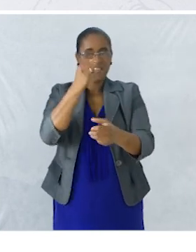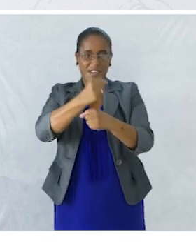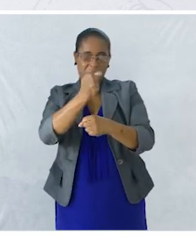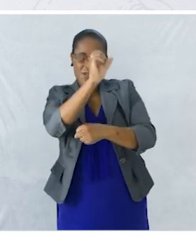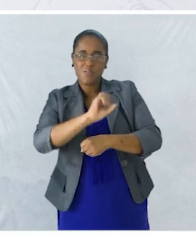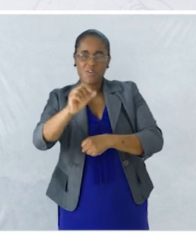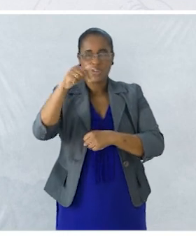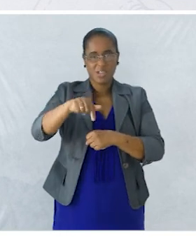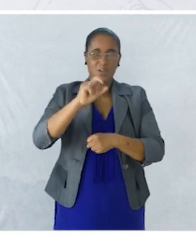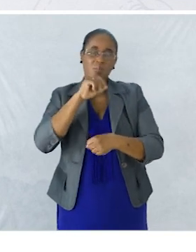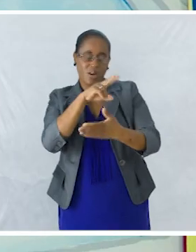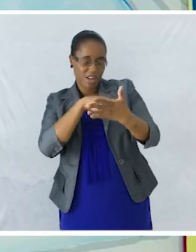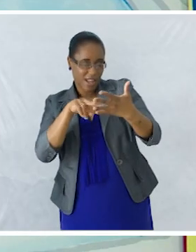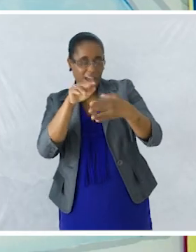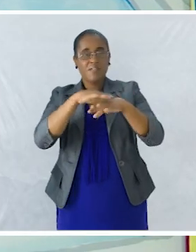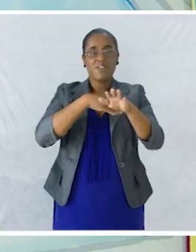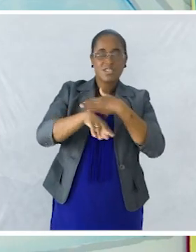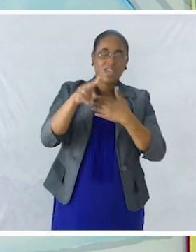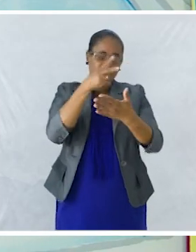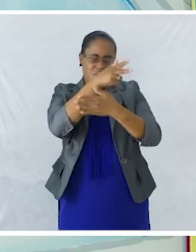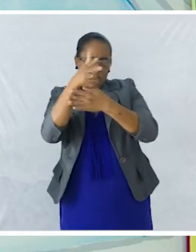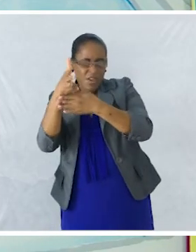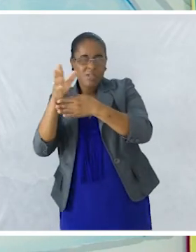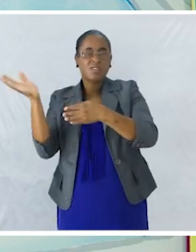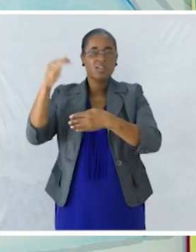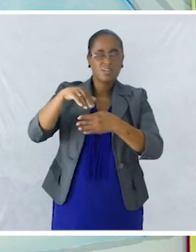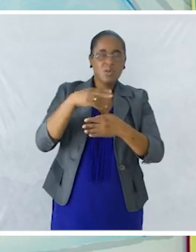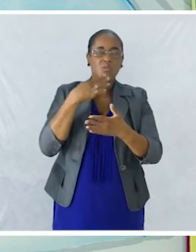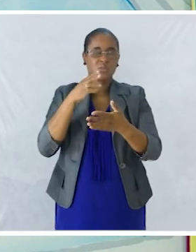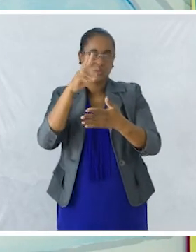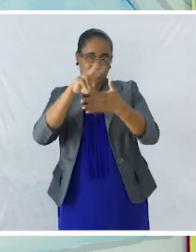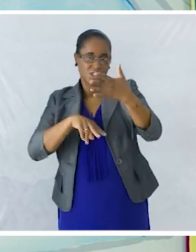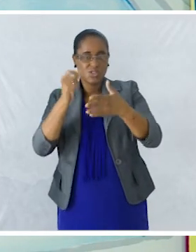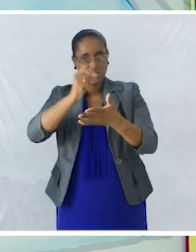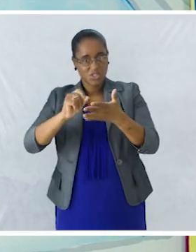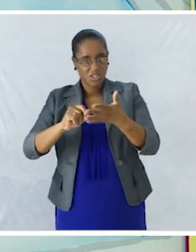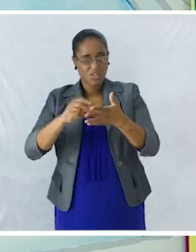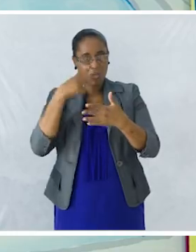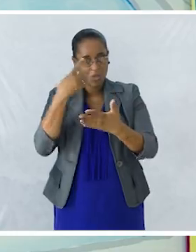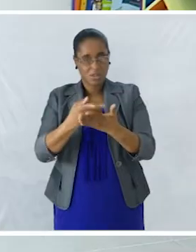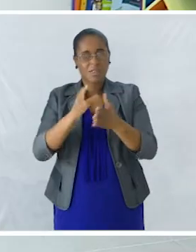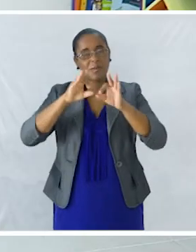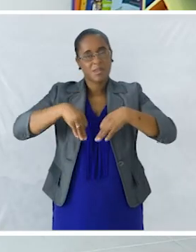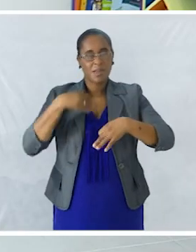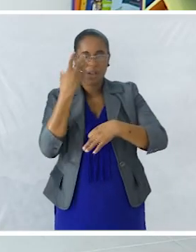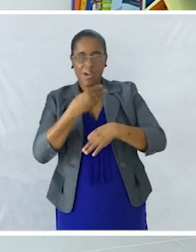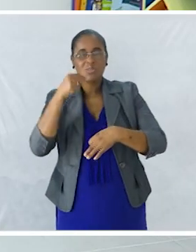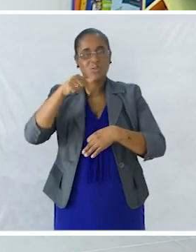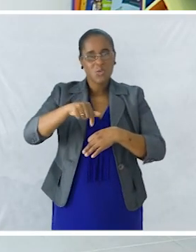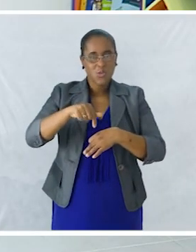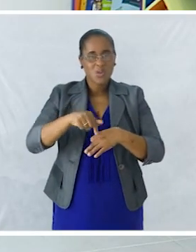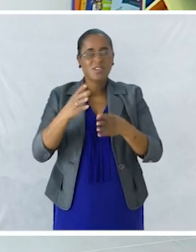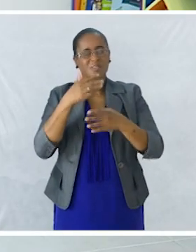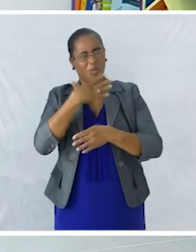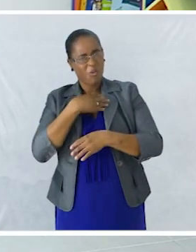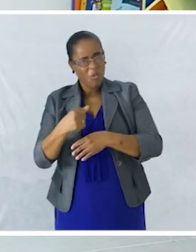fazer um vídeo Ou podem mandar um texto escrito Ilustrado Muito bem Terminamos a nossa aula de hoje Foi um prazer